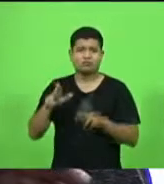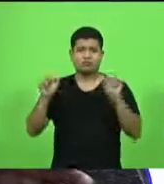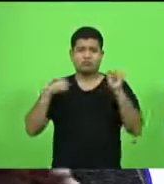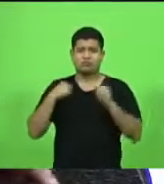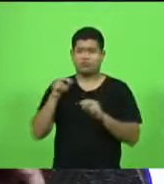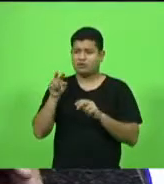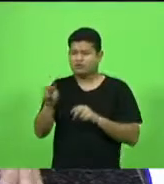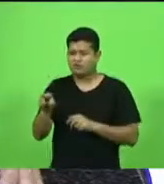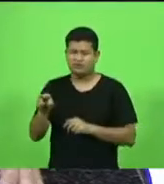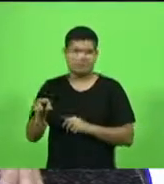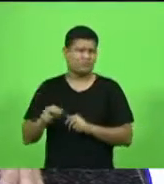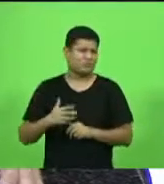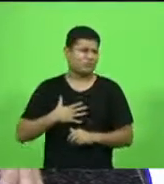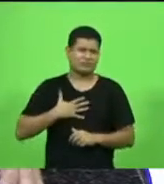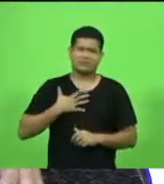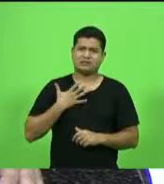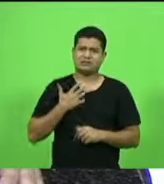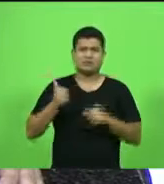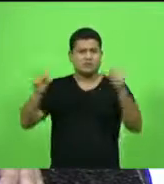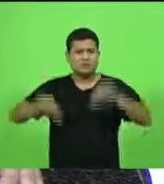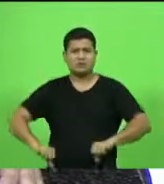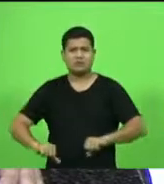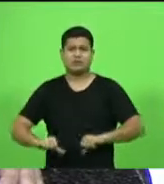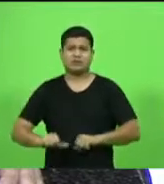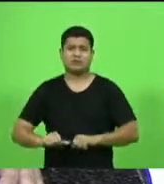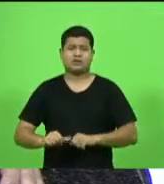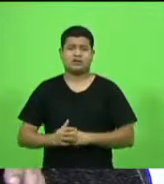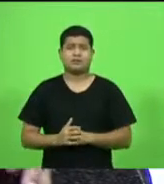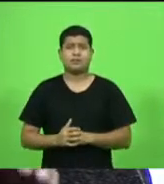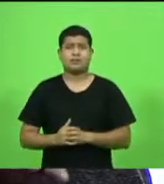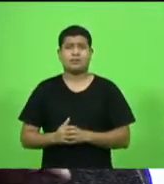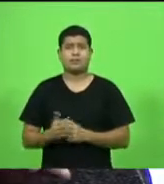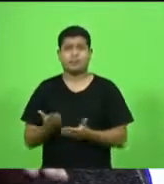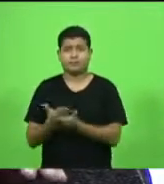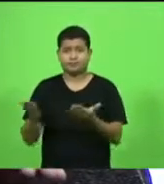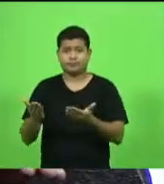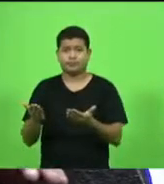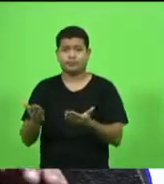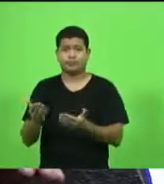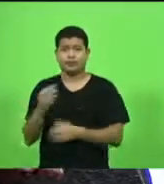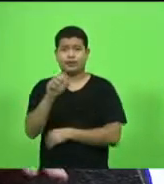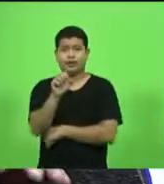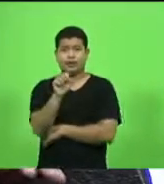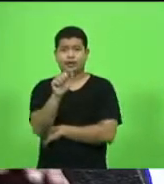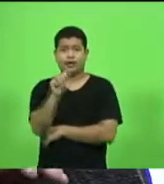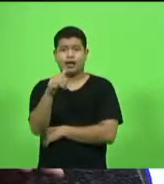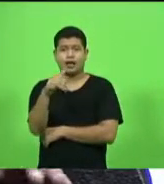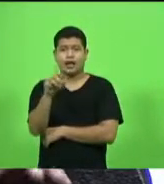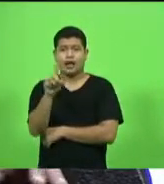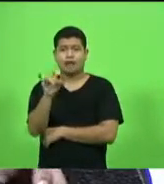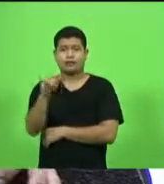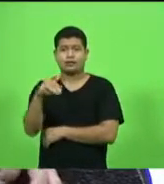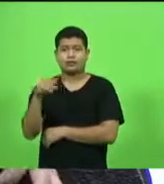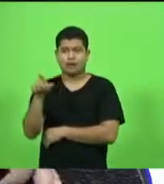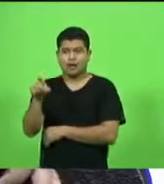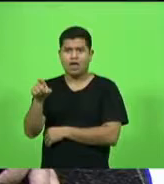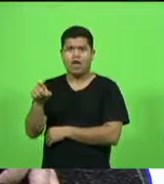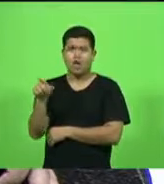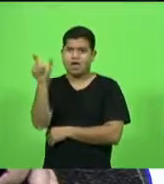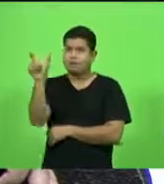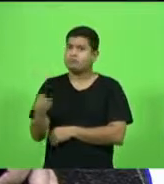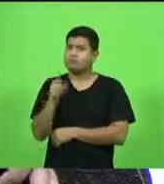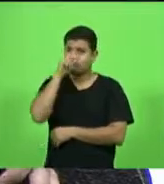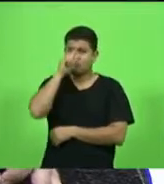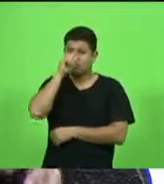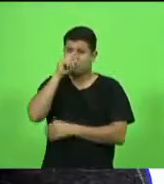E olha que eu já vi algum homicídio já. Esse, o Sargin, é uma das criaturas mais perigosas que eu conheci na